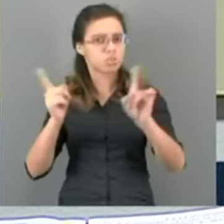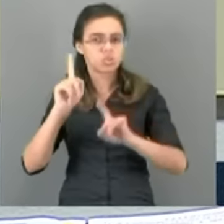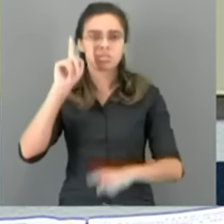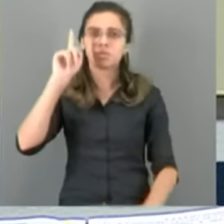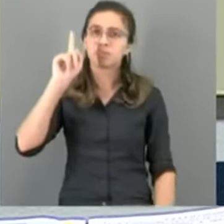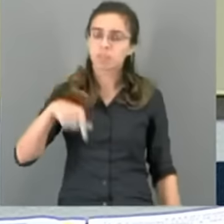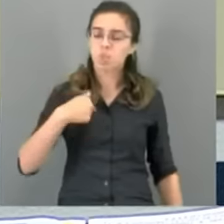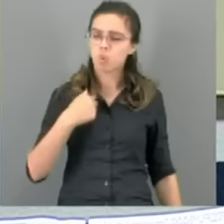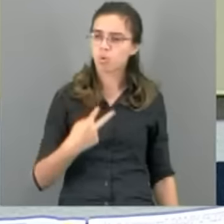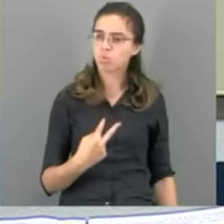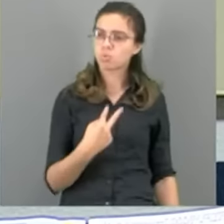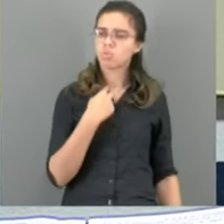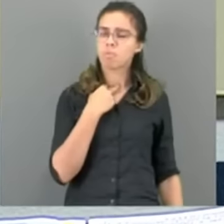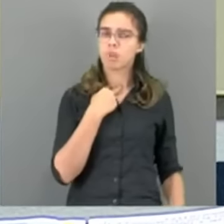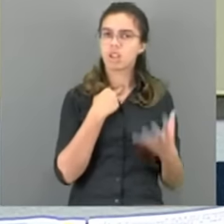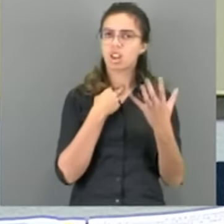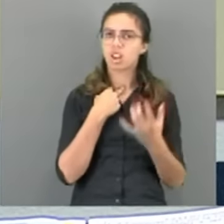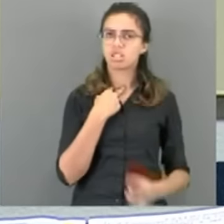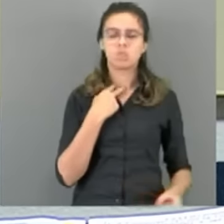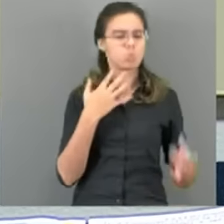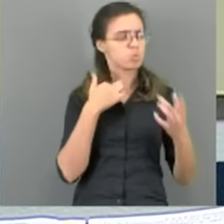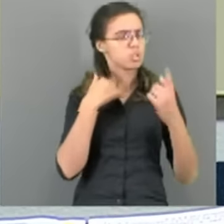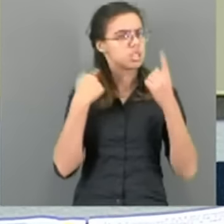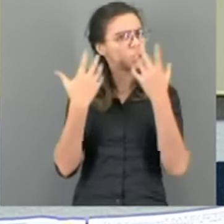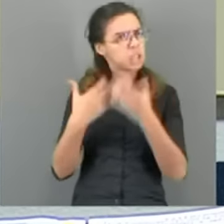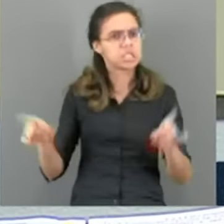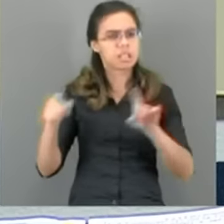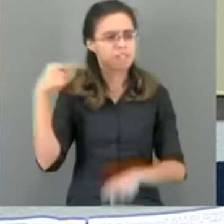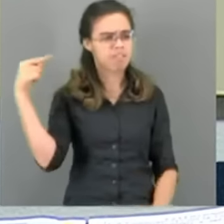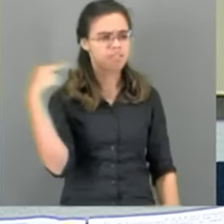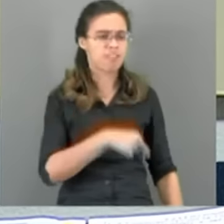não posso aceitar que o vagabundo,